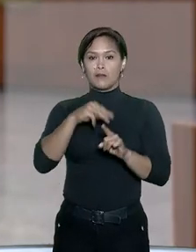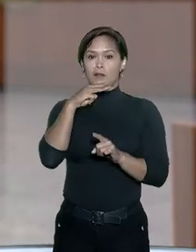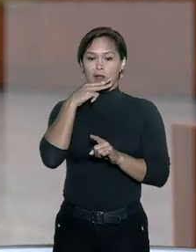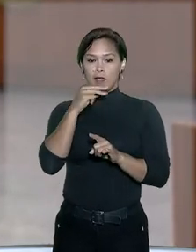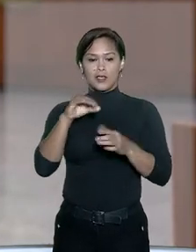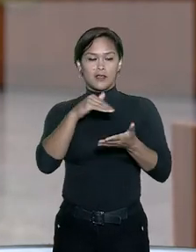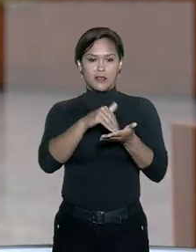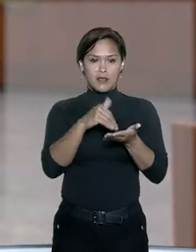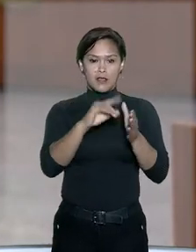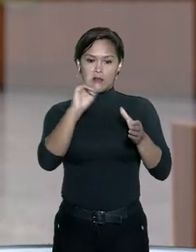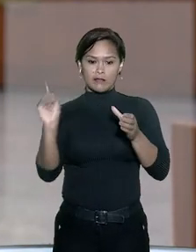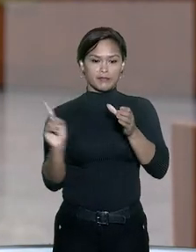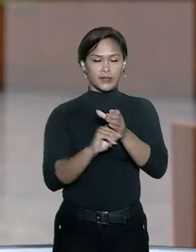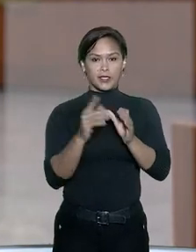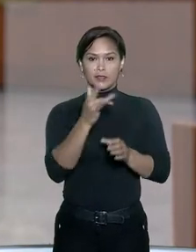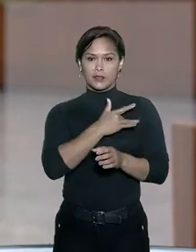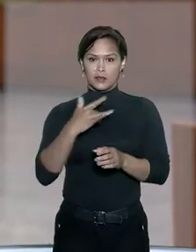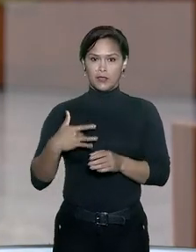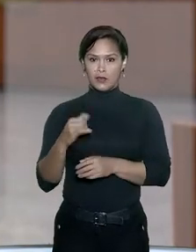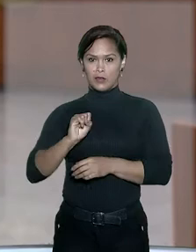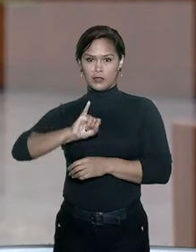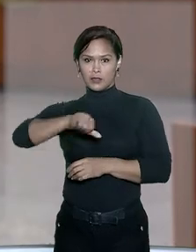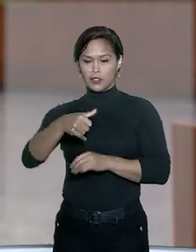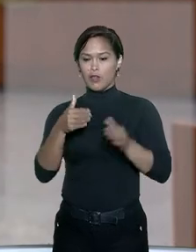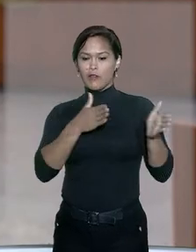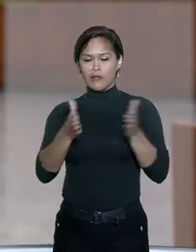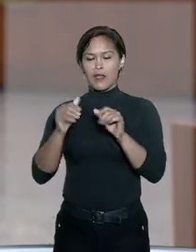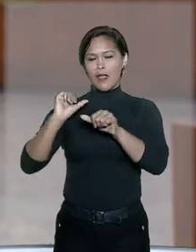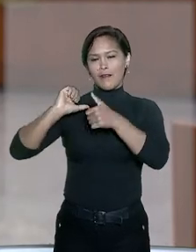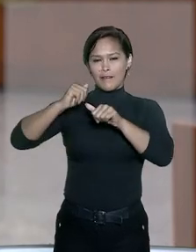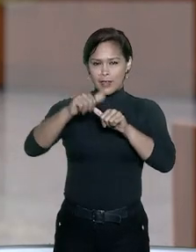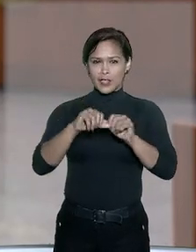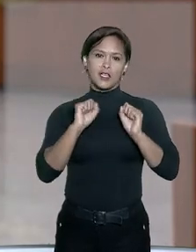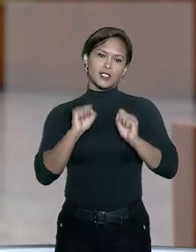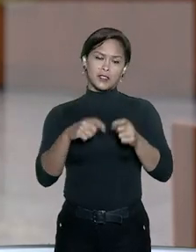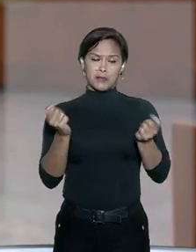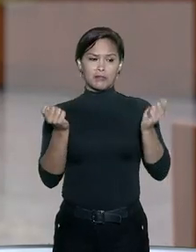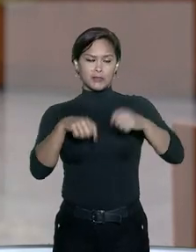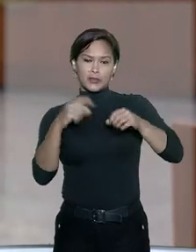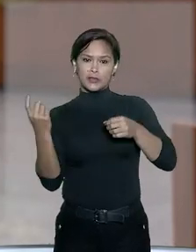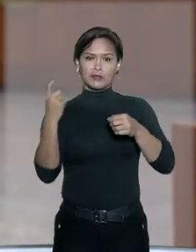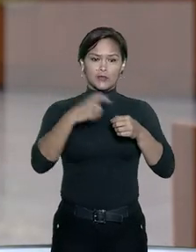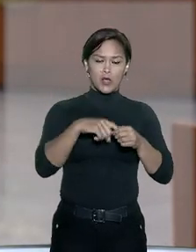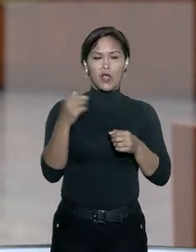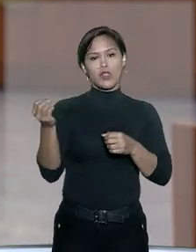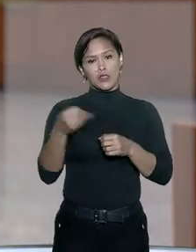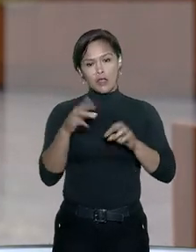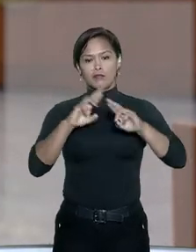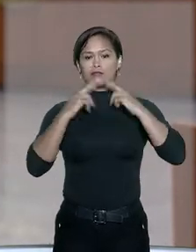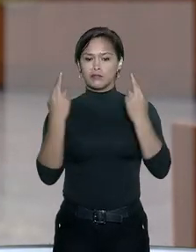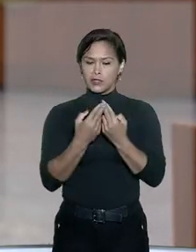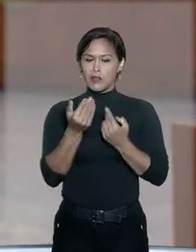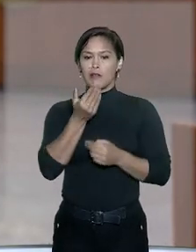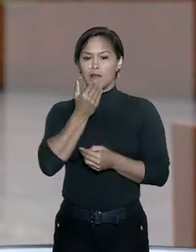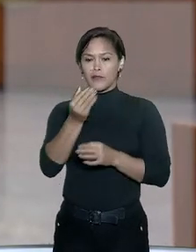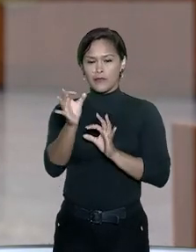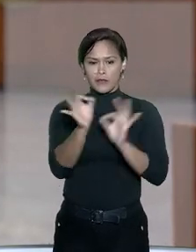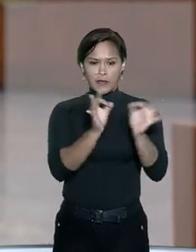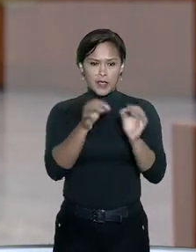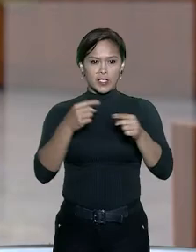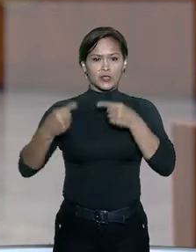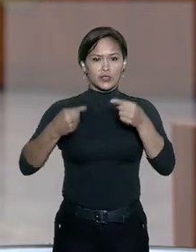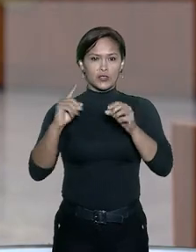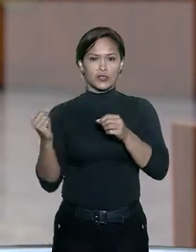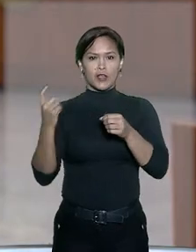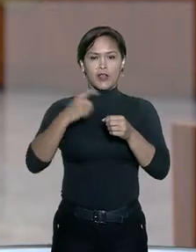de Serviços Integrados de Saúde do STJ irá avaliar a situação e uma nova sessão do Pleno será convocada para discutir